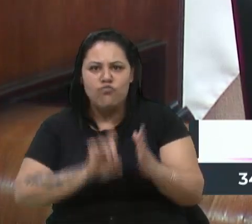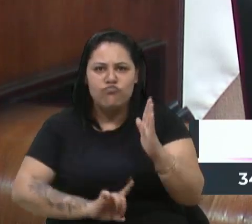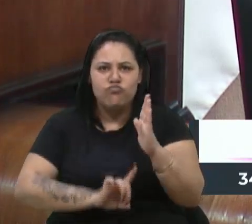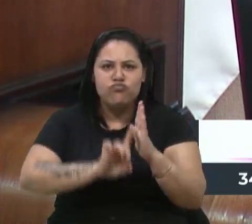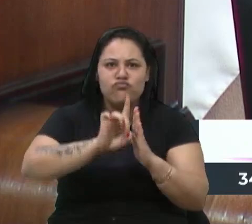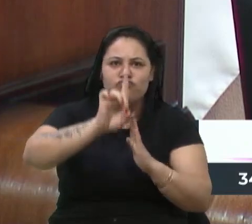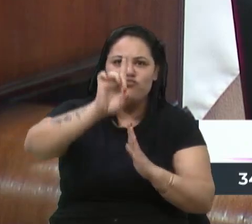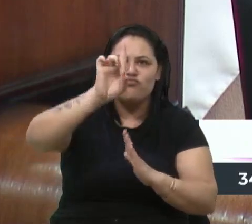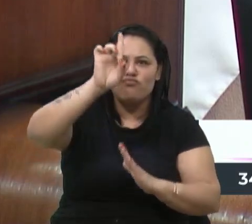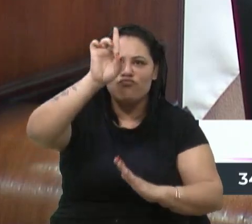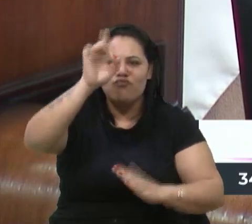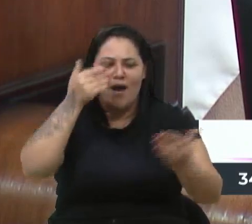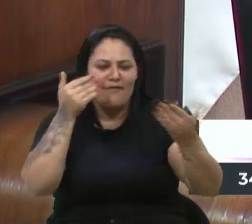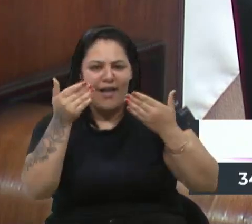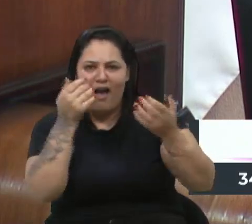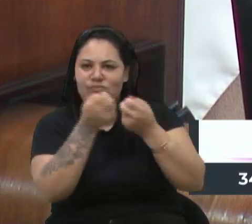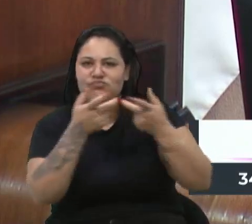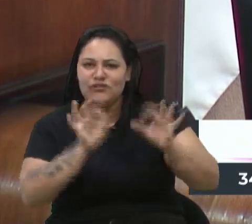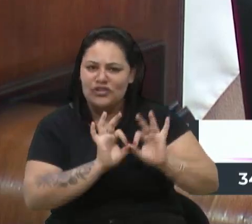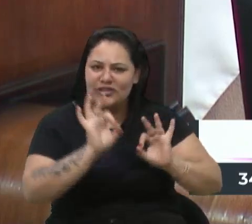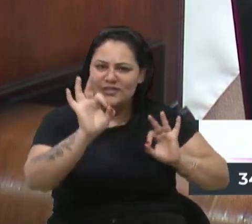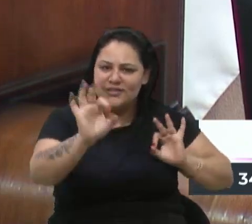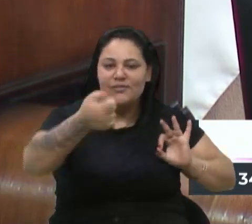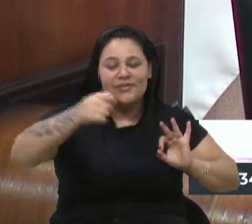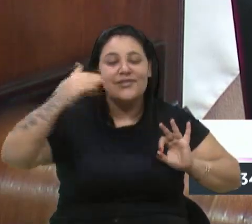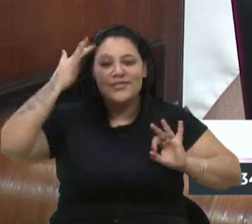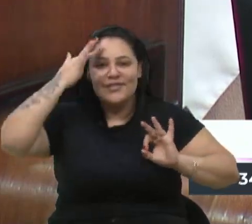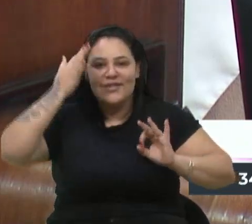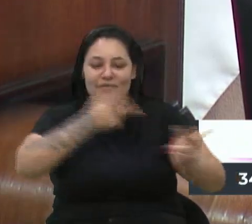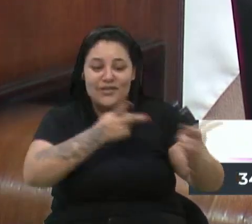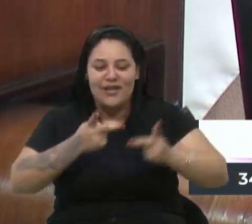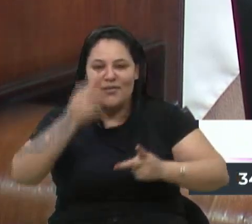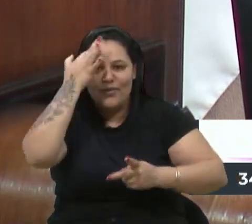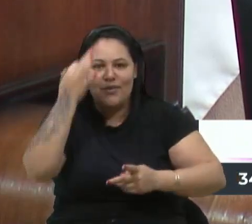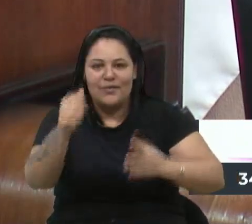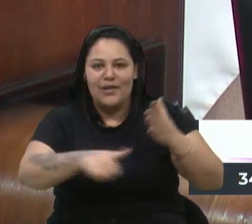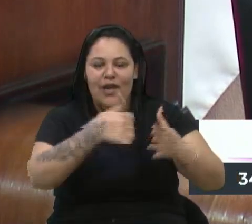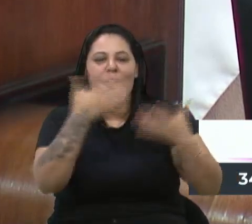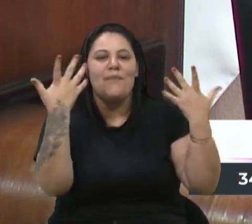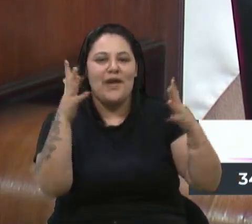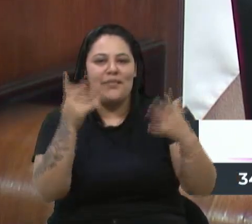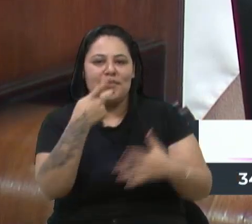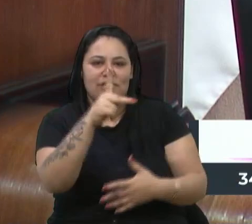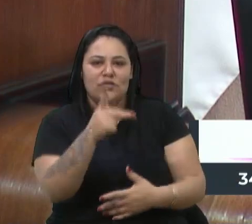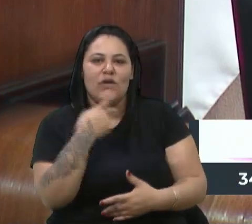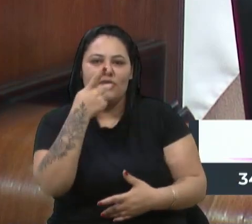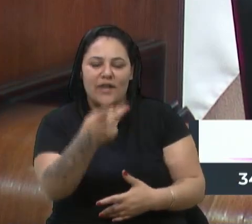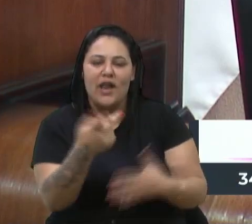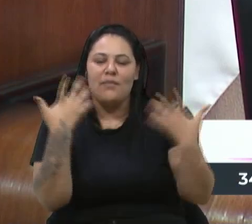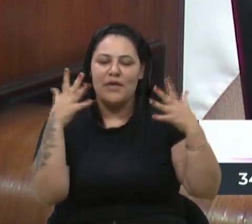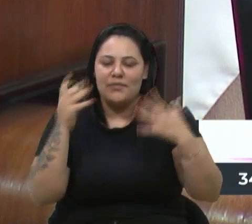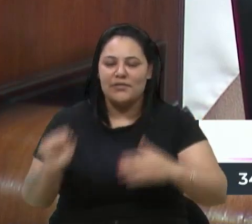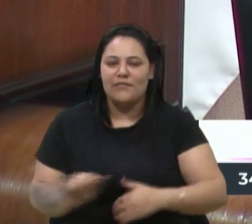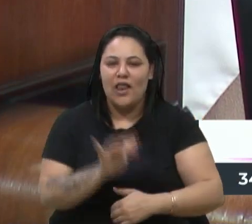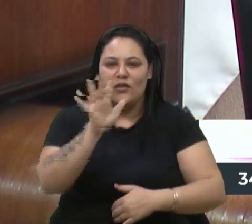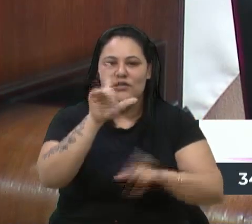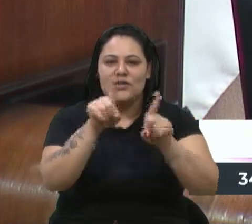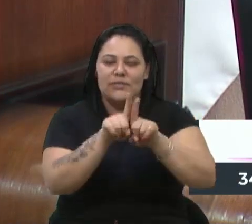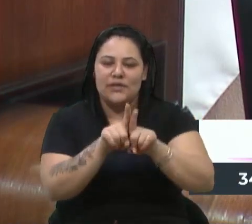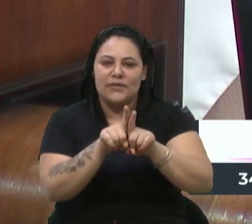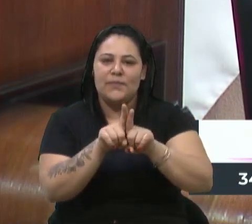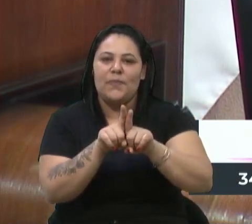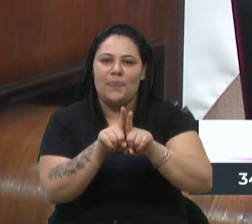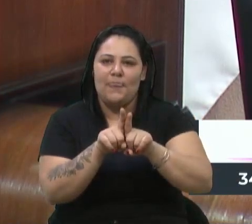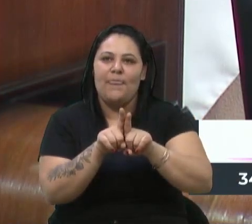distância, deve ser sensacional, a gente tem que ir lá para entender um pouco melhor. Parabéns aqui por essa fala e parabéns por valorizar também